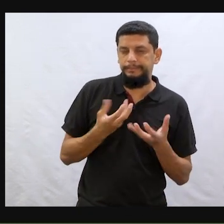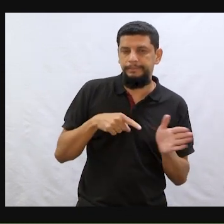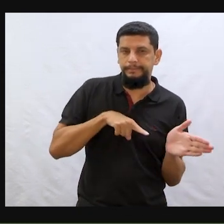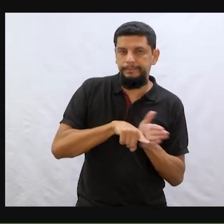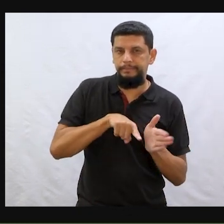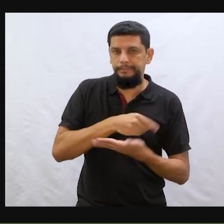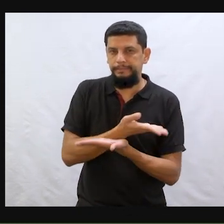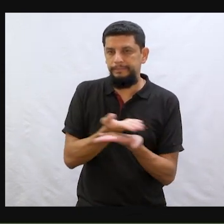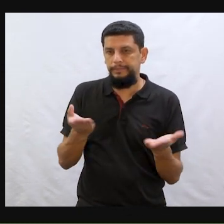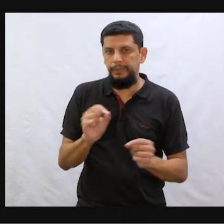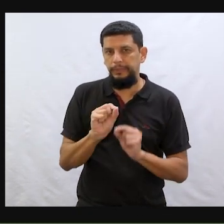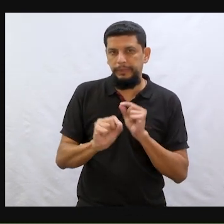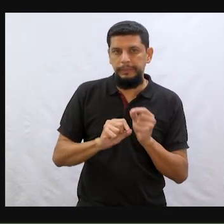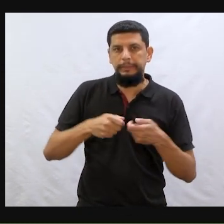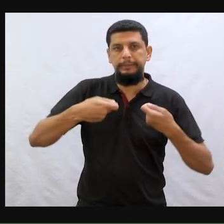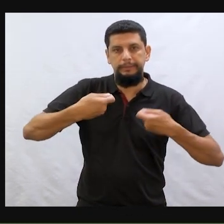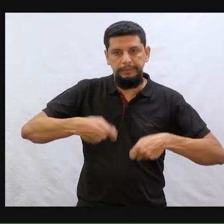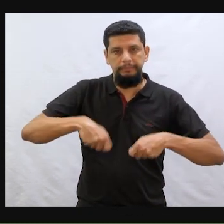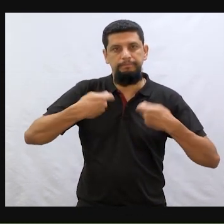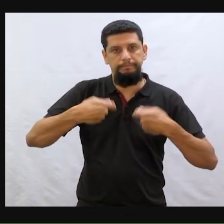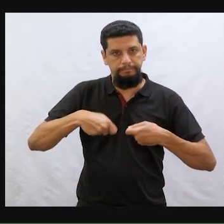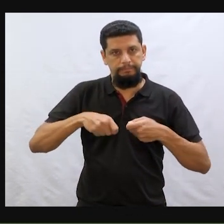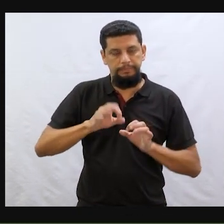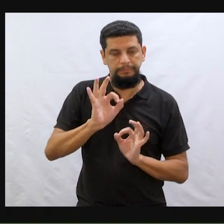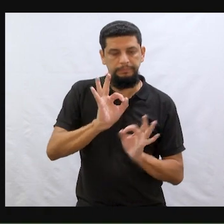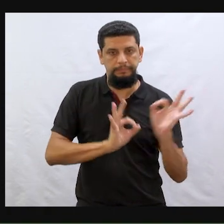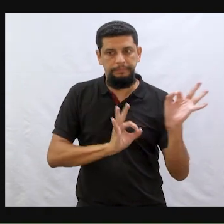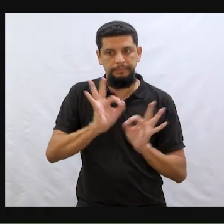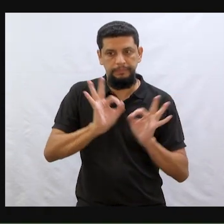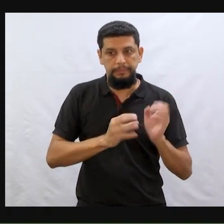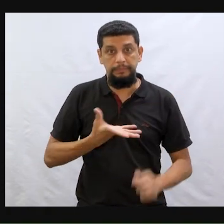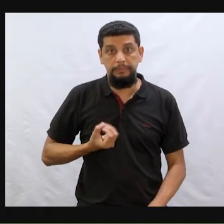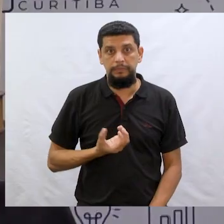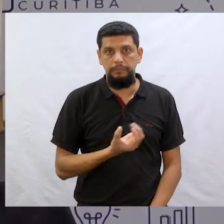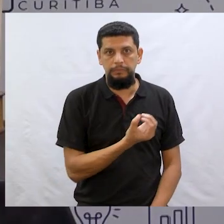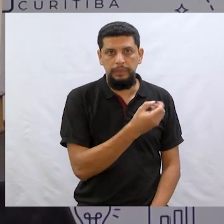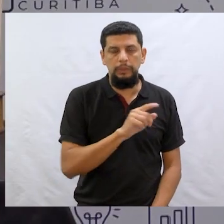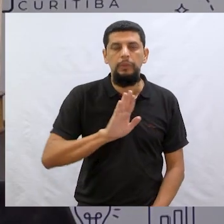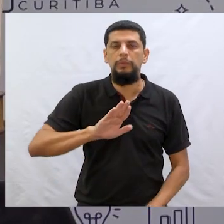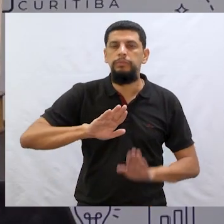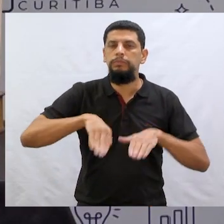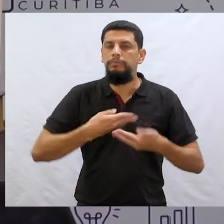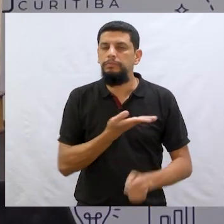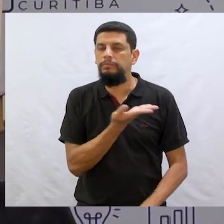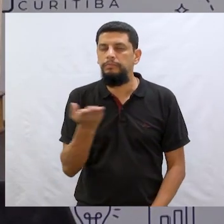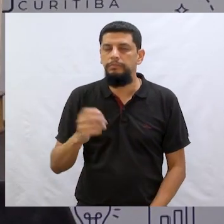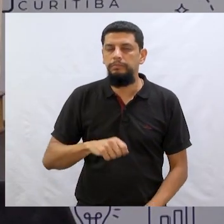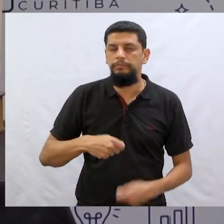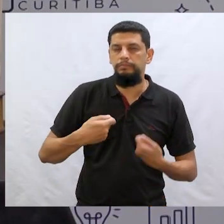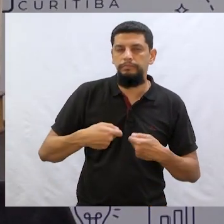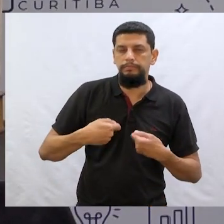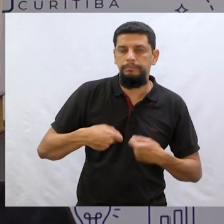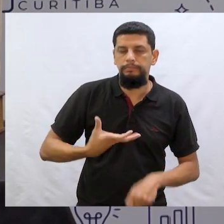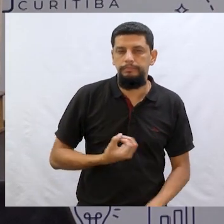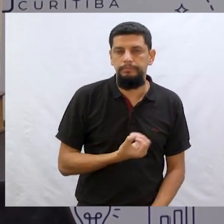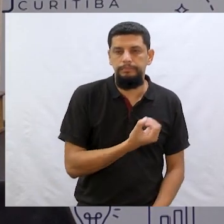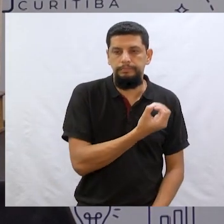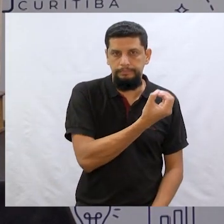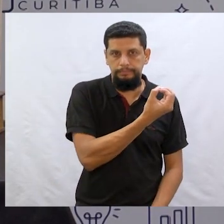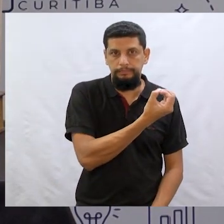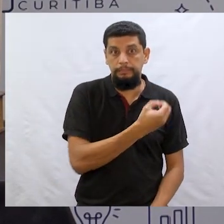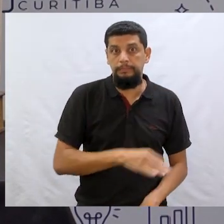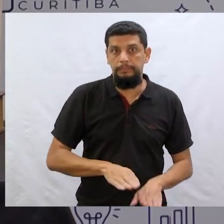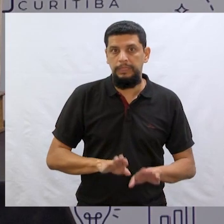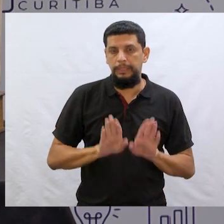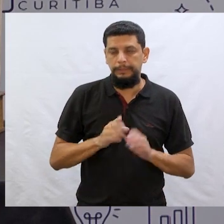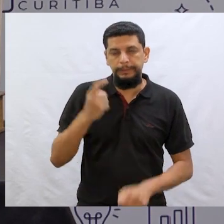perguntar assim, o que é necessário, afinal, para organizar para uma viagem? Quando você vai viajar? A gente está num momento que não está viajando muito,